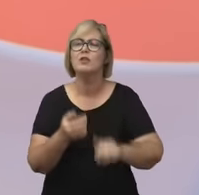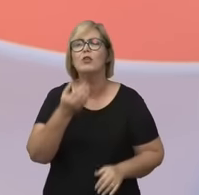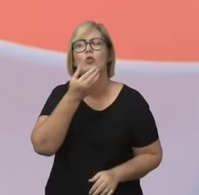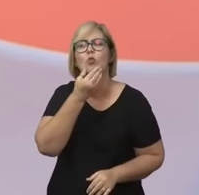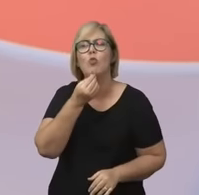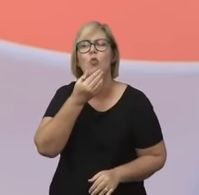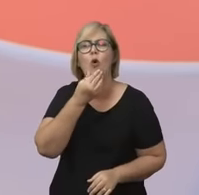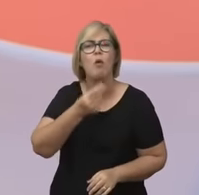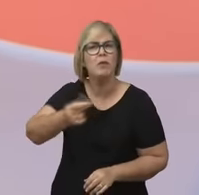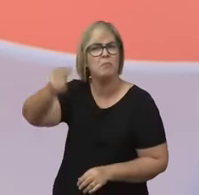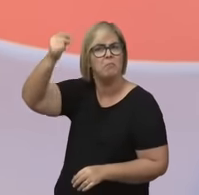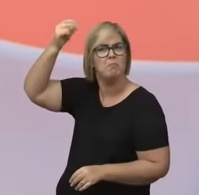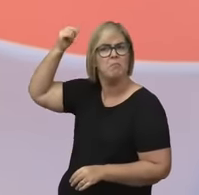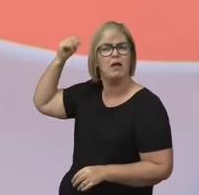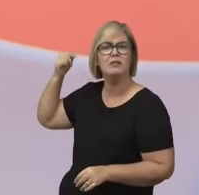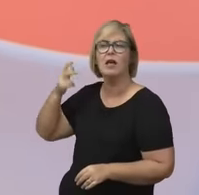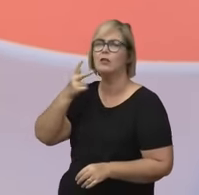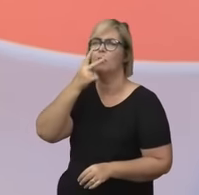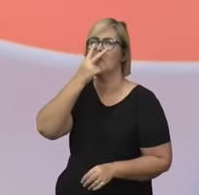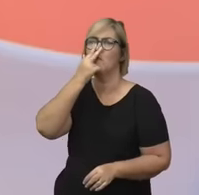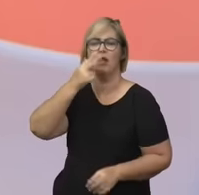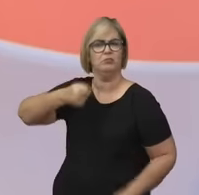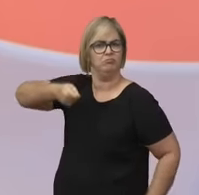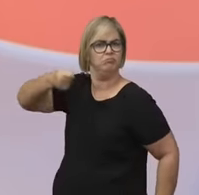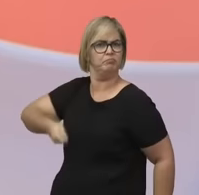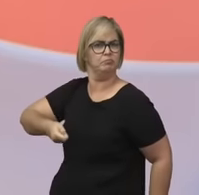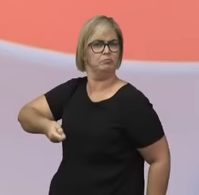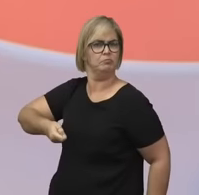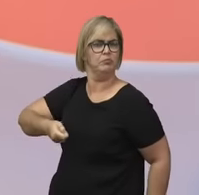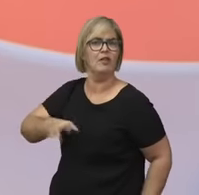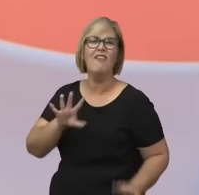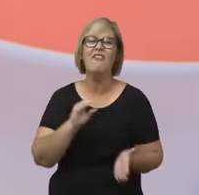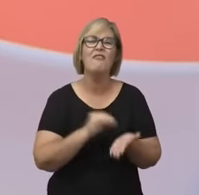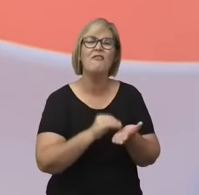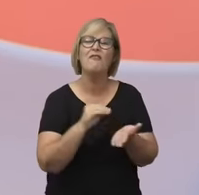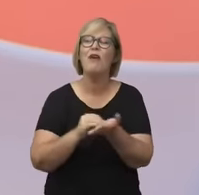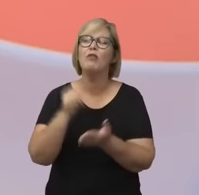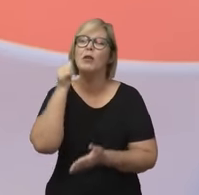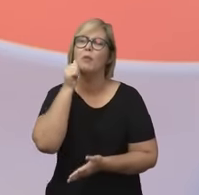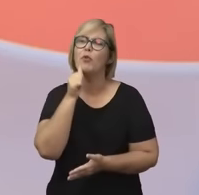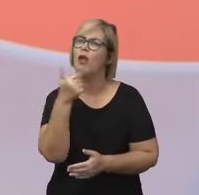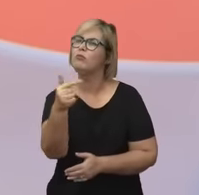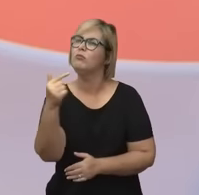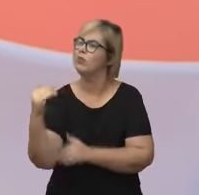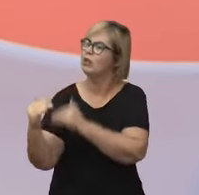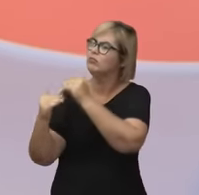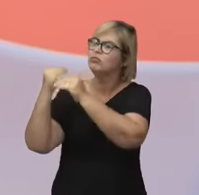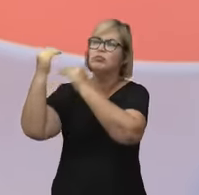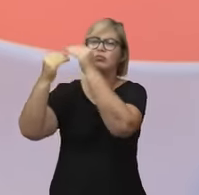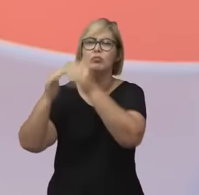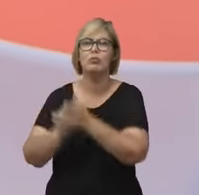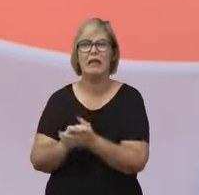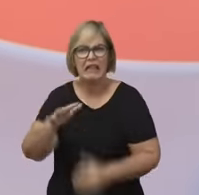passado deixaram pouco espaço para o papel das mulheres na evolução da humanidade, seja cultural ou biológica.